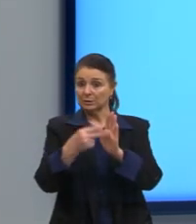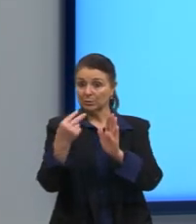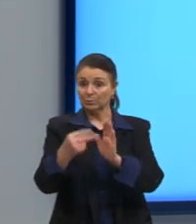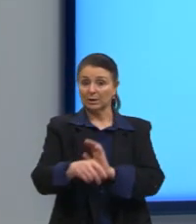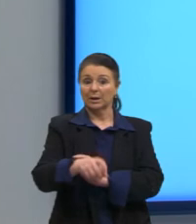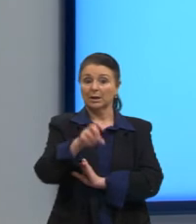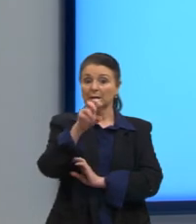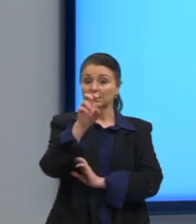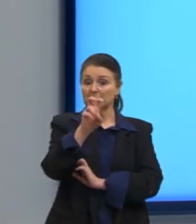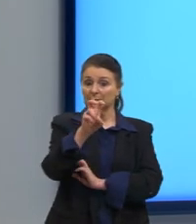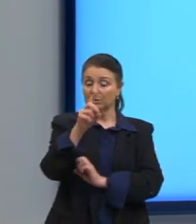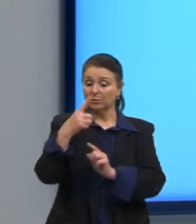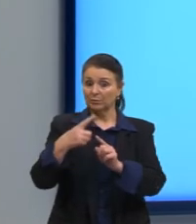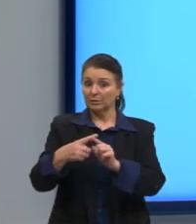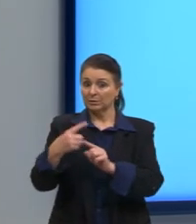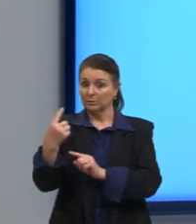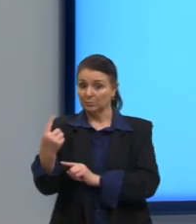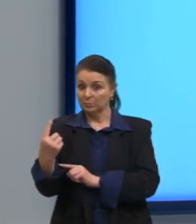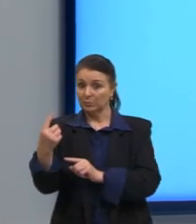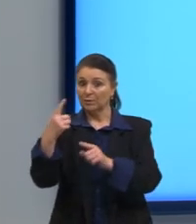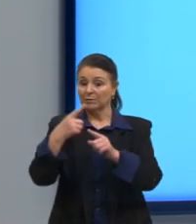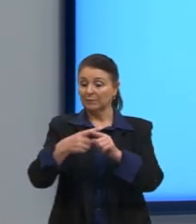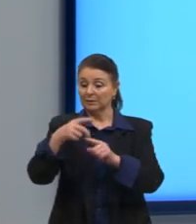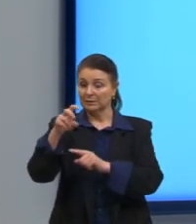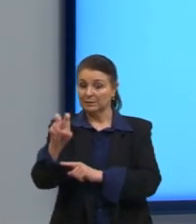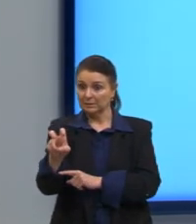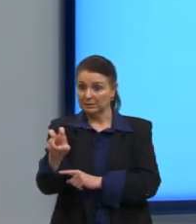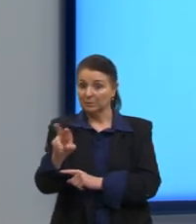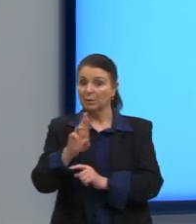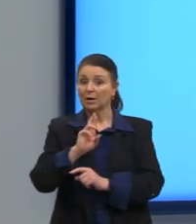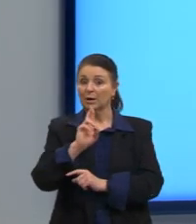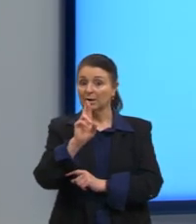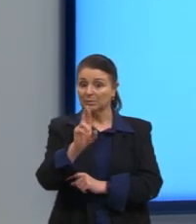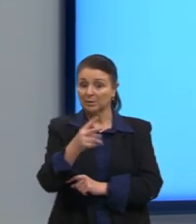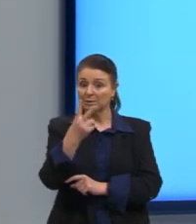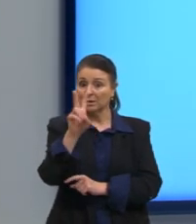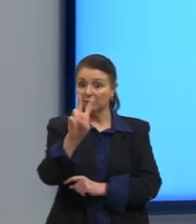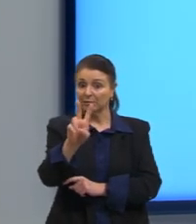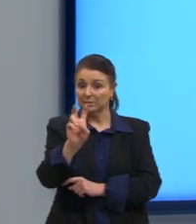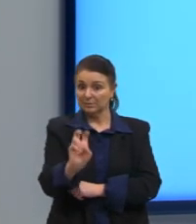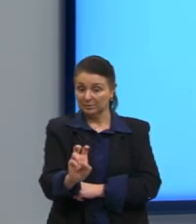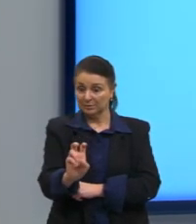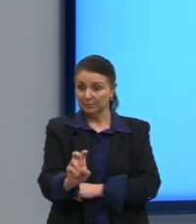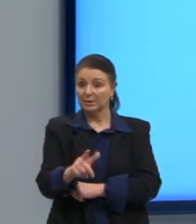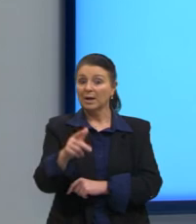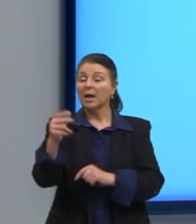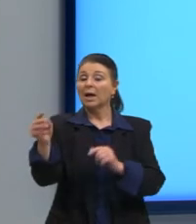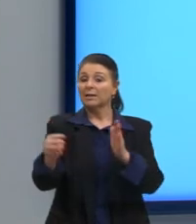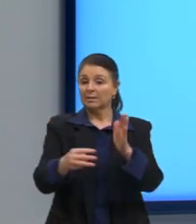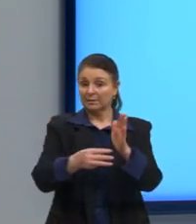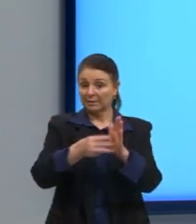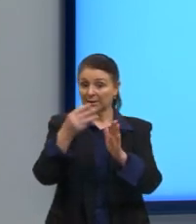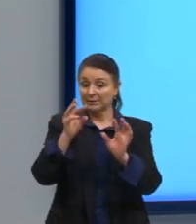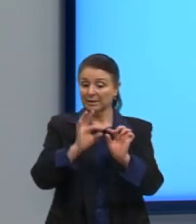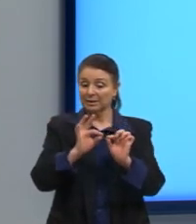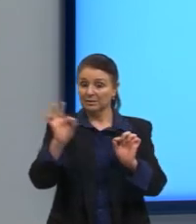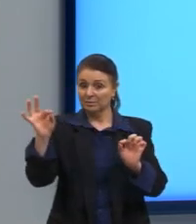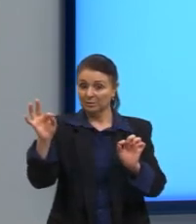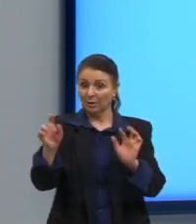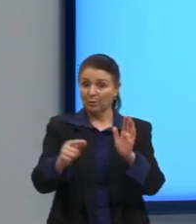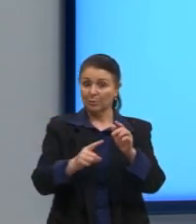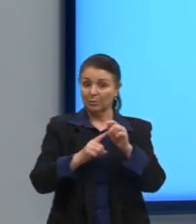5 vezes 1 vezes 5, que resulta em 25. E a terceira diagonal principal,